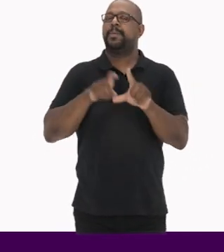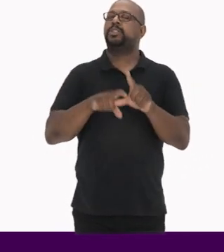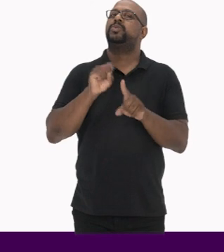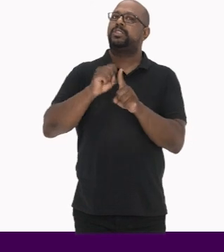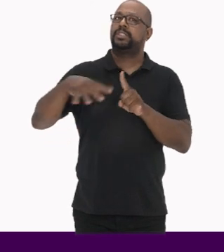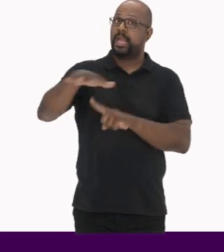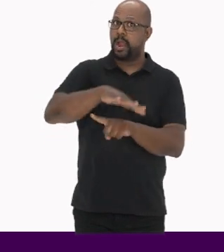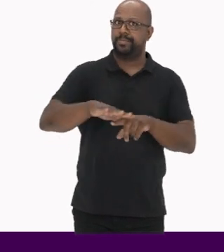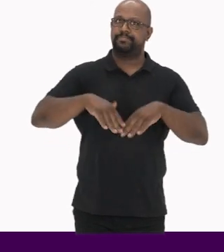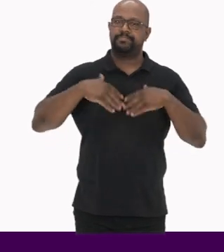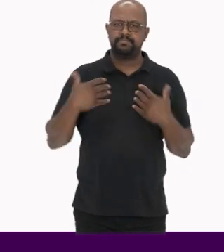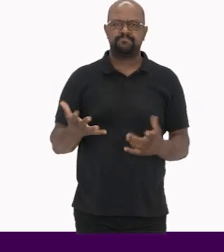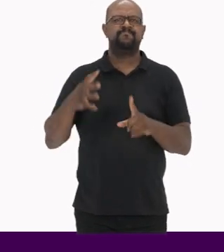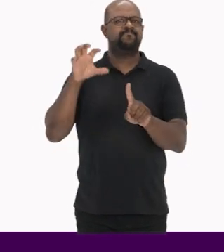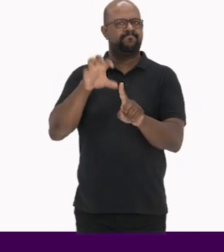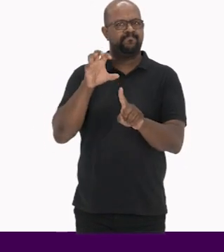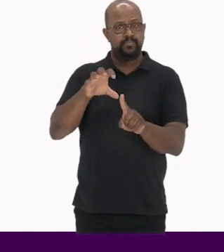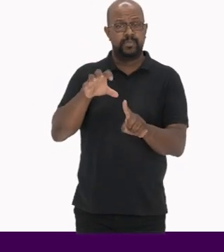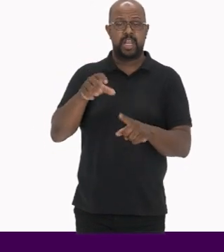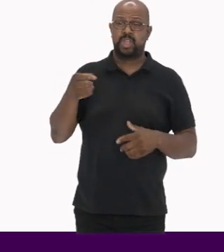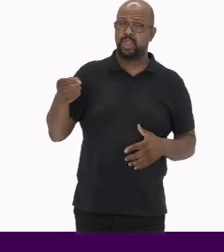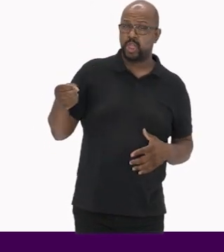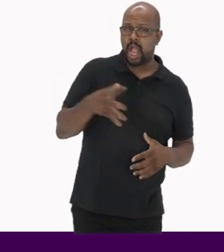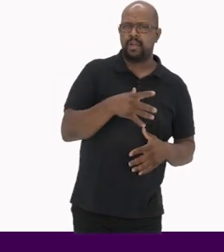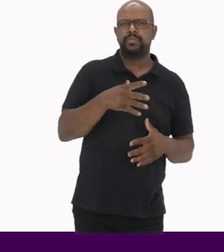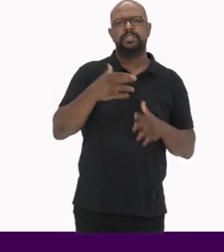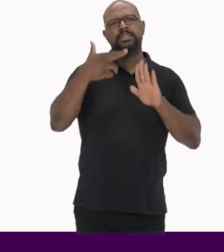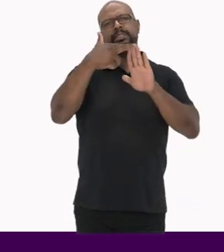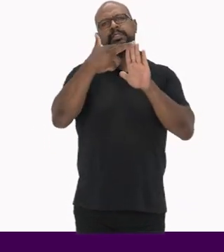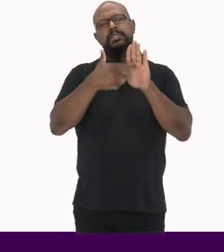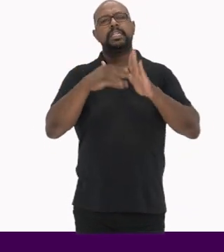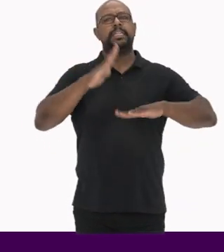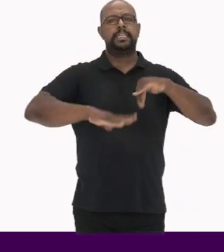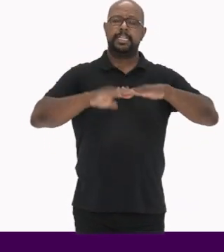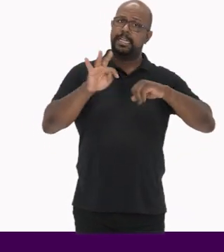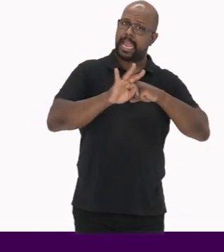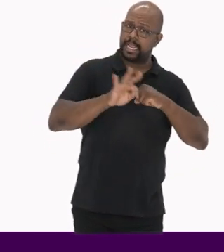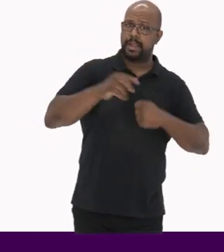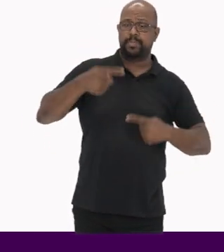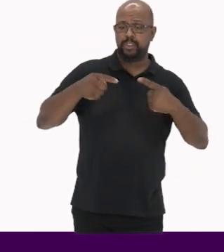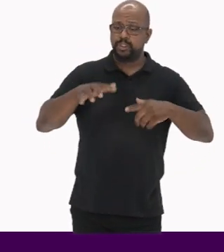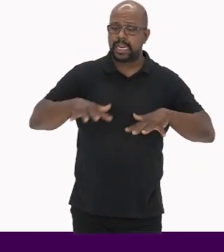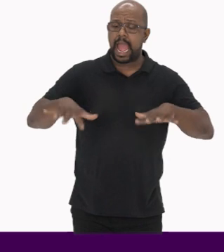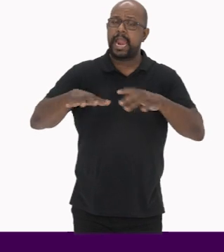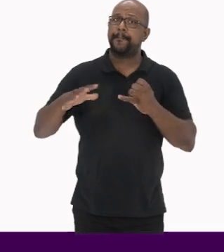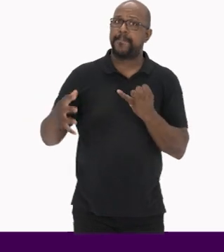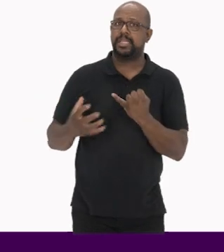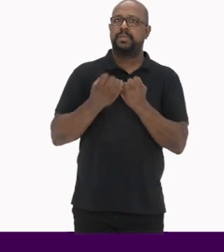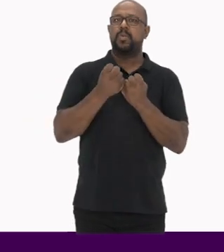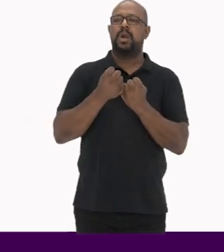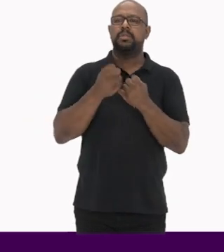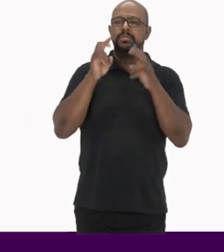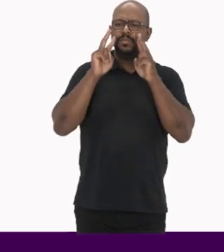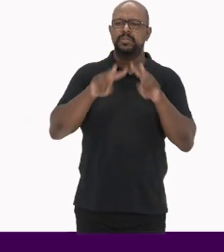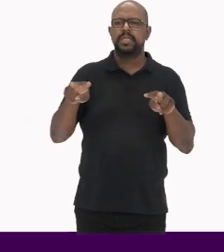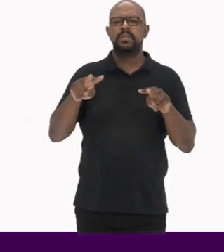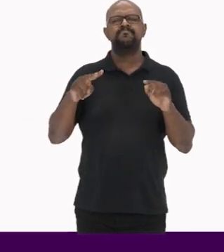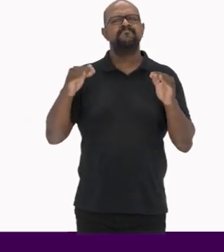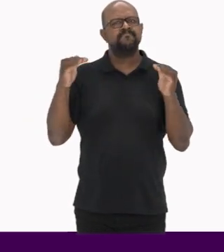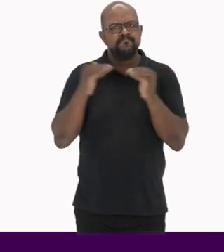Tal cenário pressionou novos critérios técnicos e políticos no campo do patrimônio Visando